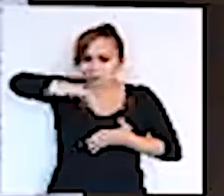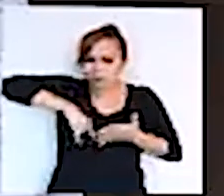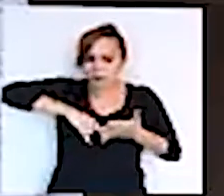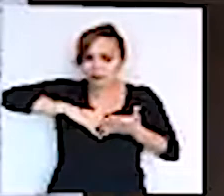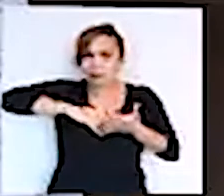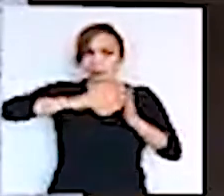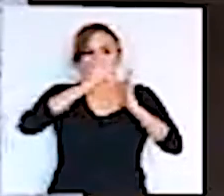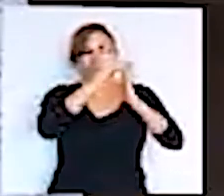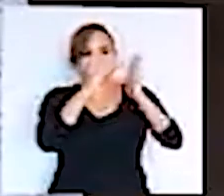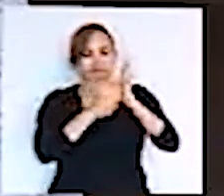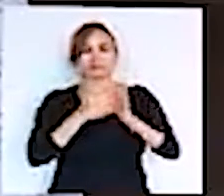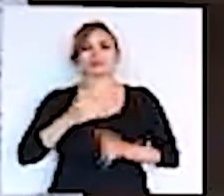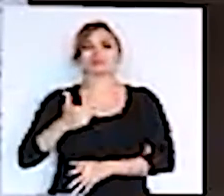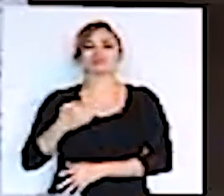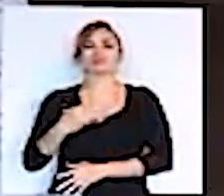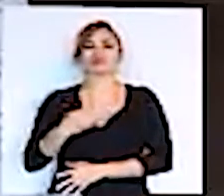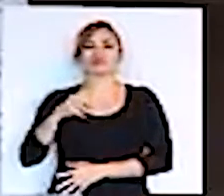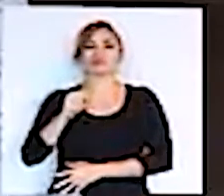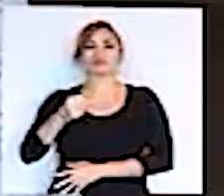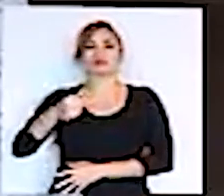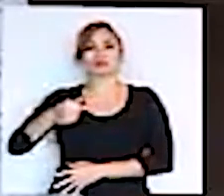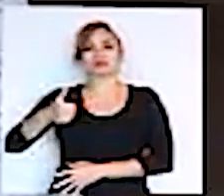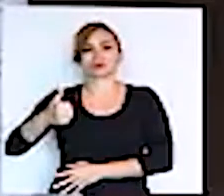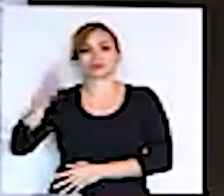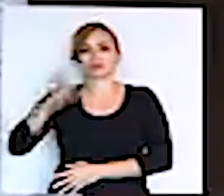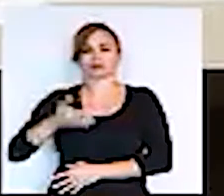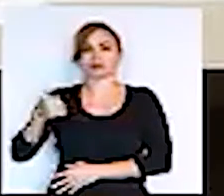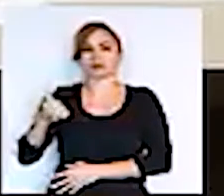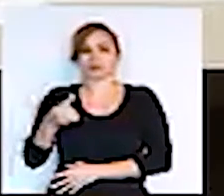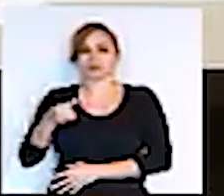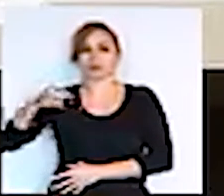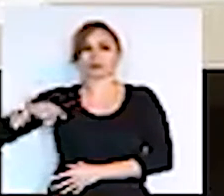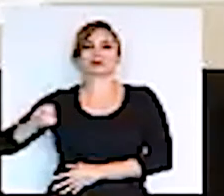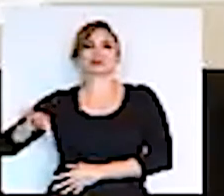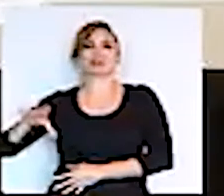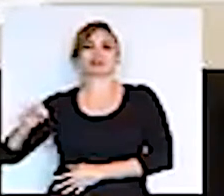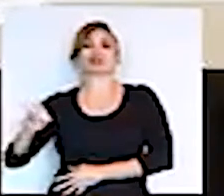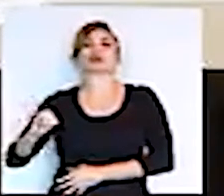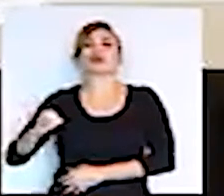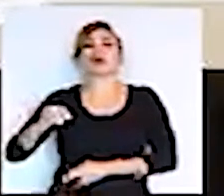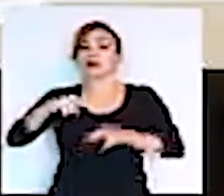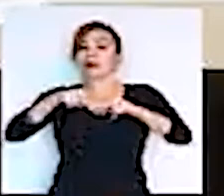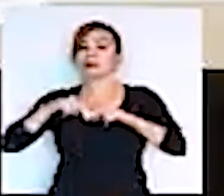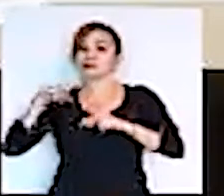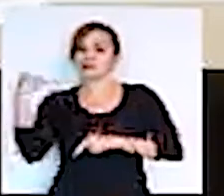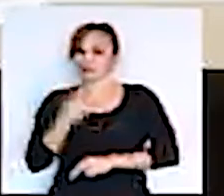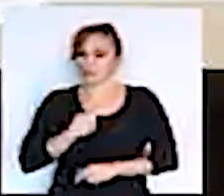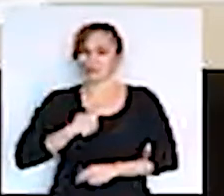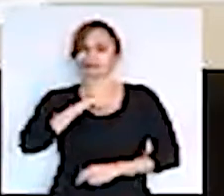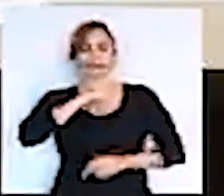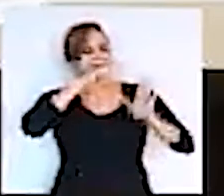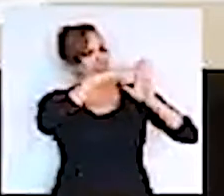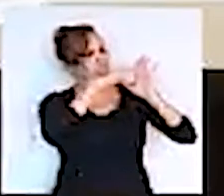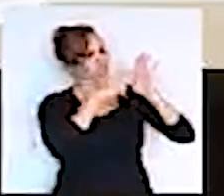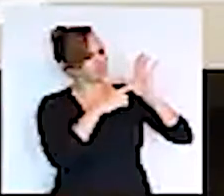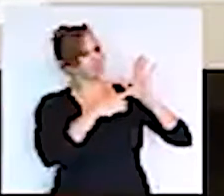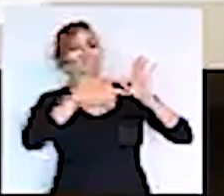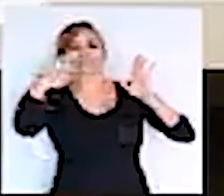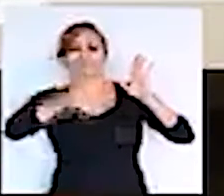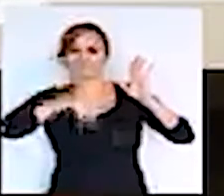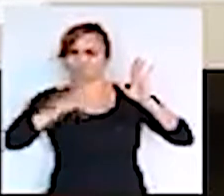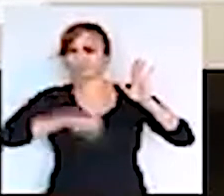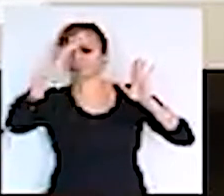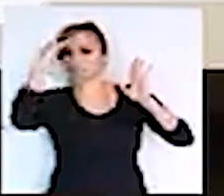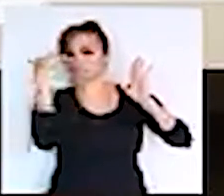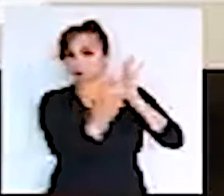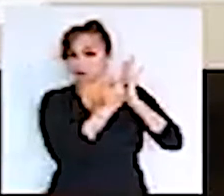eu editei o decreto 24.871, de 16 de março, para que nós tenhamos as diretrizes necessárias e que devemos cumprir